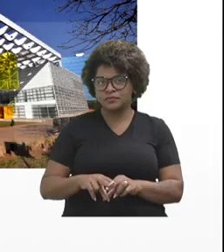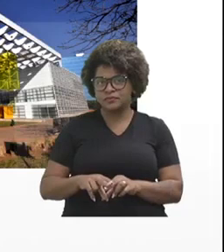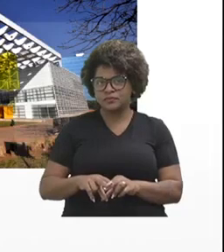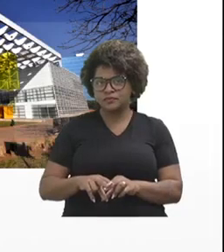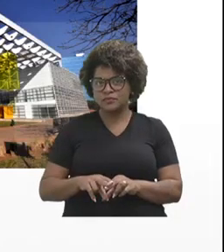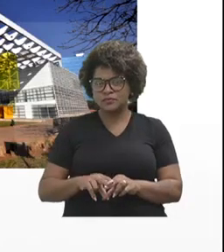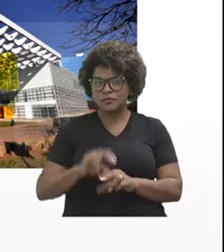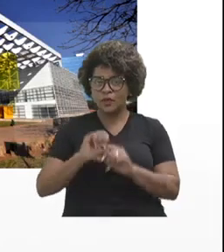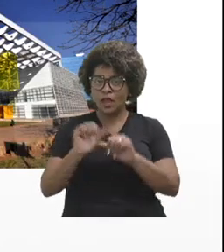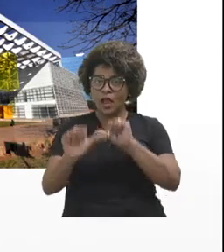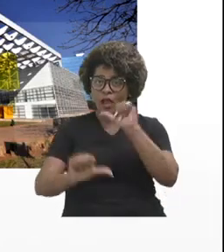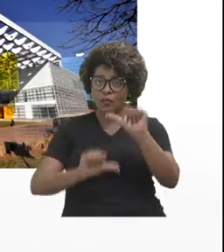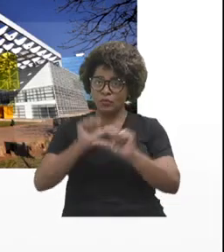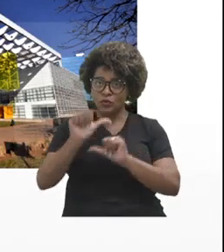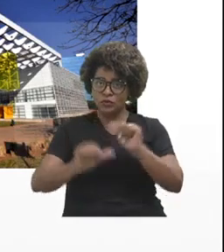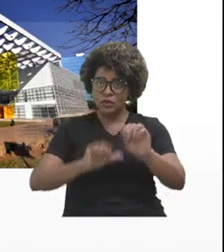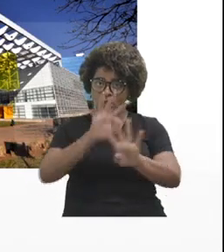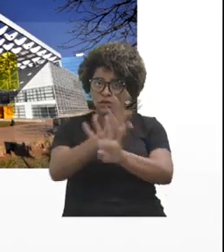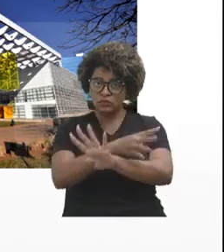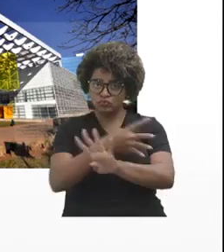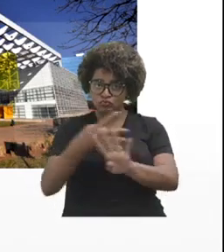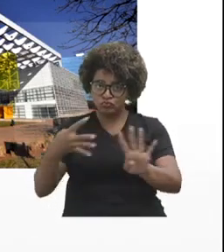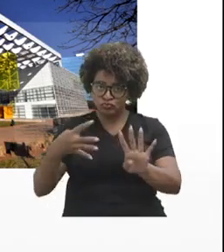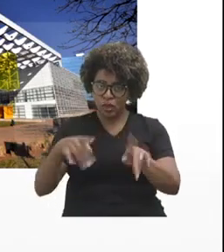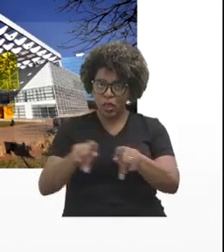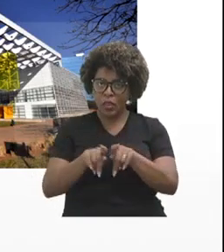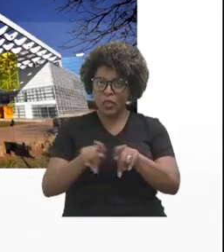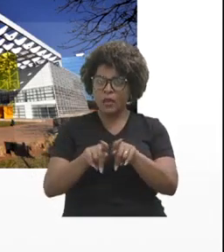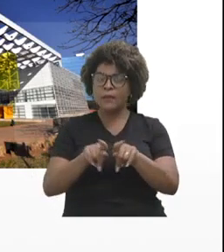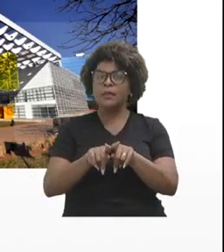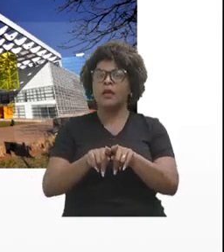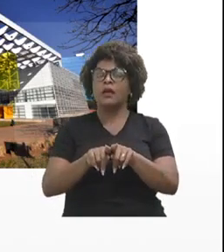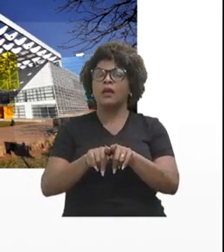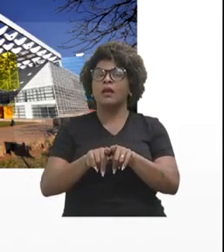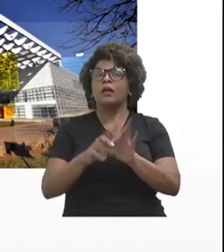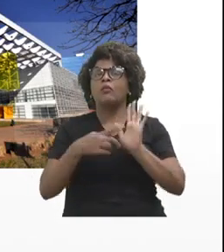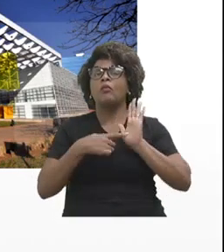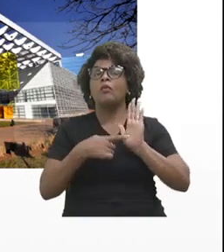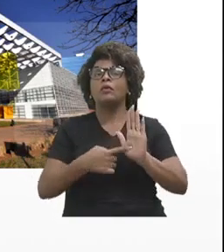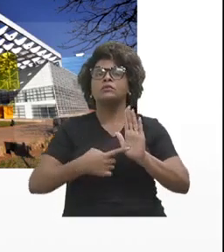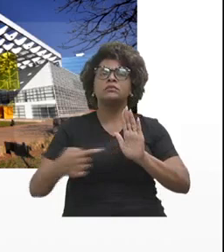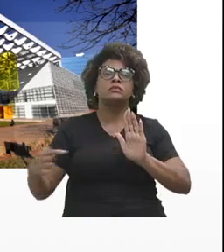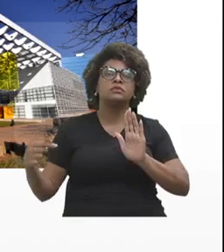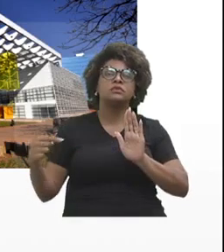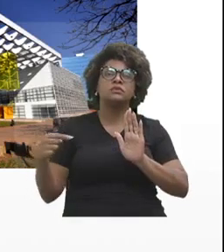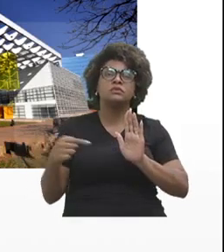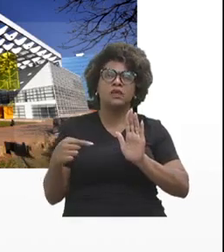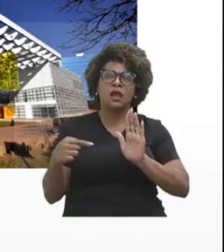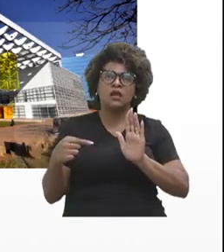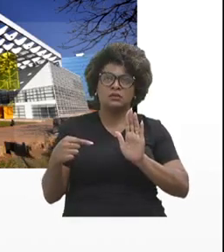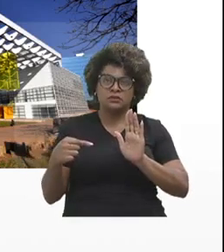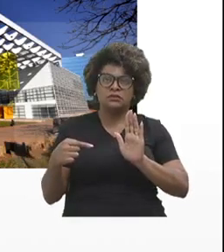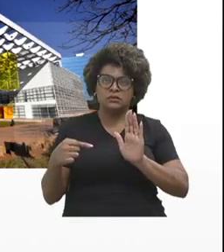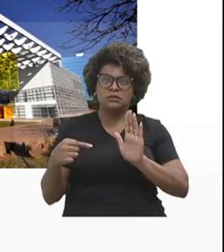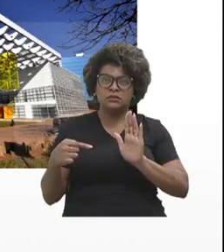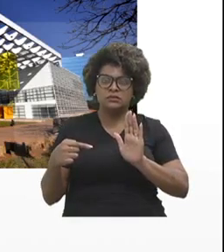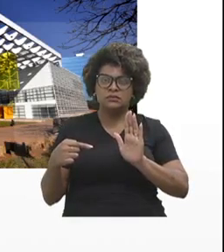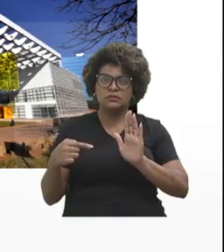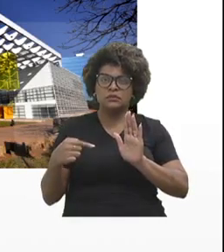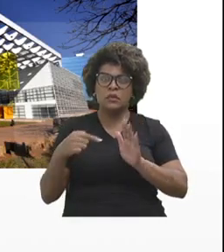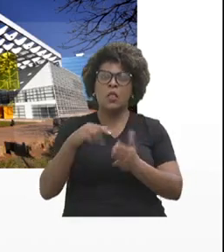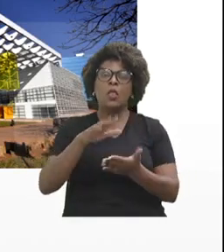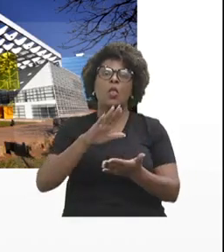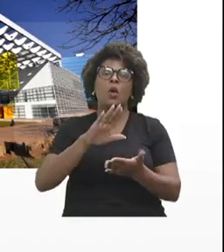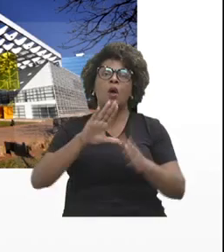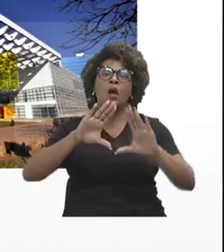Essa mudança no organograma, gente optou por enfatizar ela aqui no Fiscaliza, porque justamente